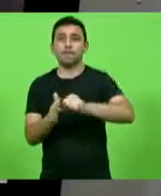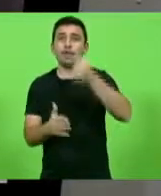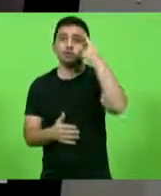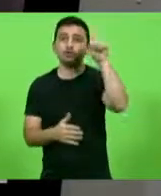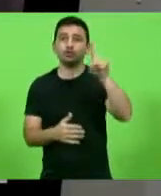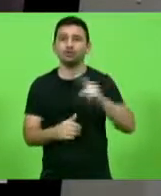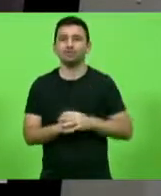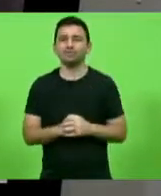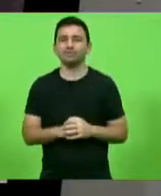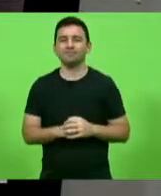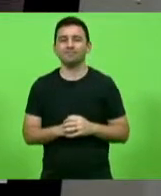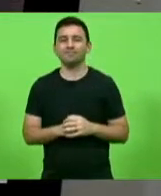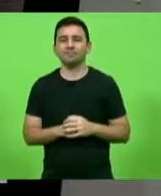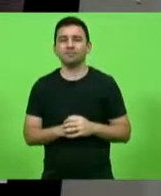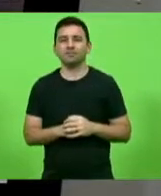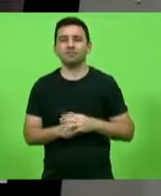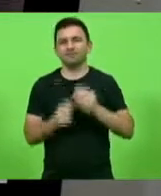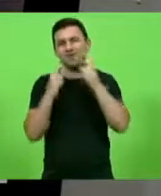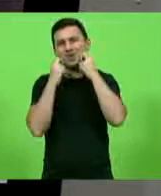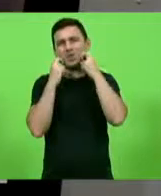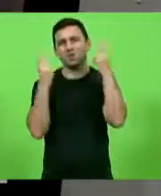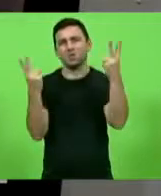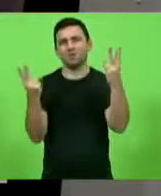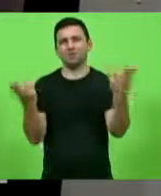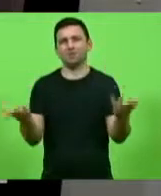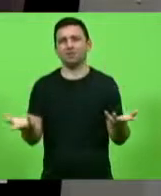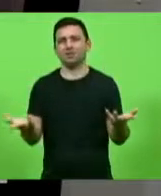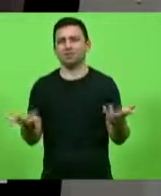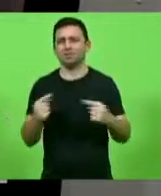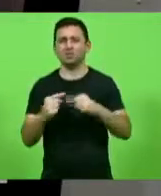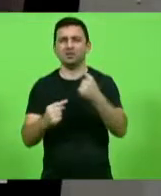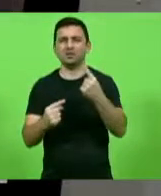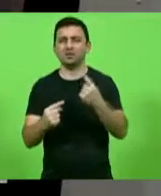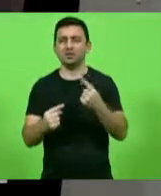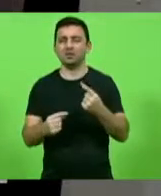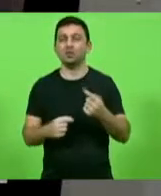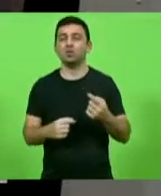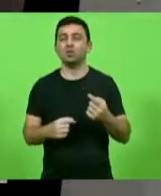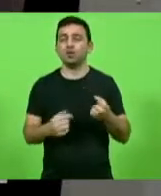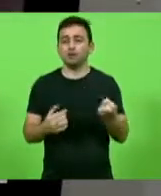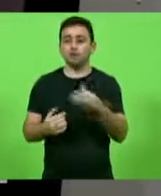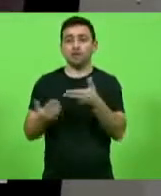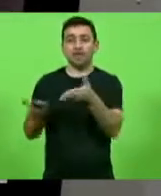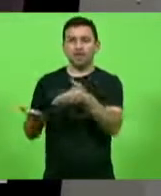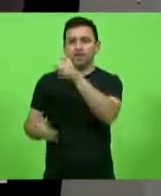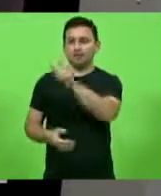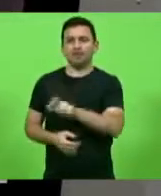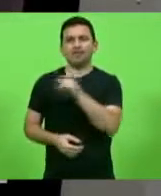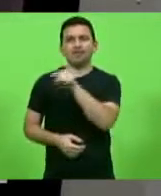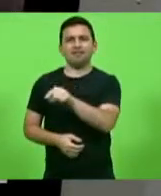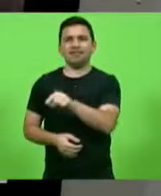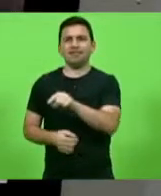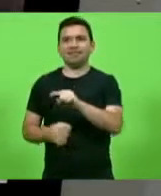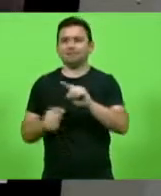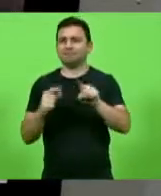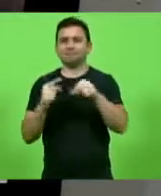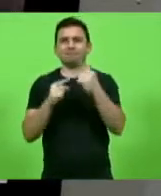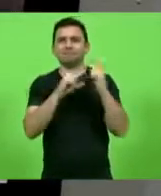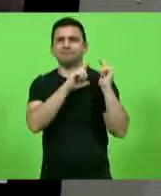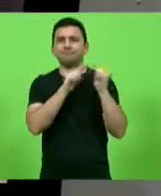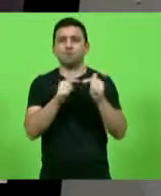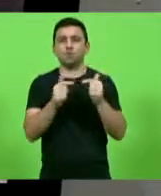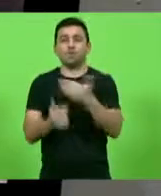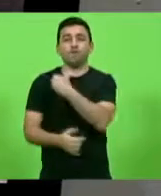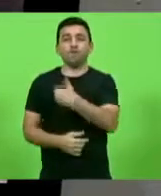o governador Moisés. Mas que vergonha isso. O novo chefe da Casa Civil tem se mostrado totalmente desalinhado ideologicamente ao governo